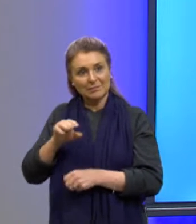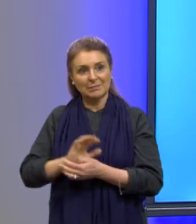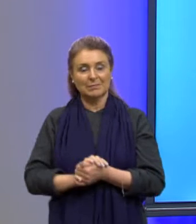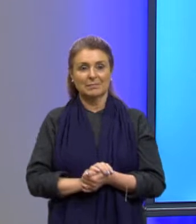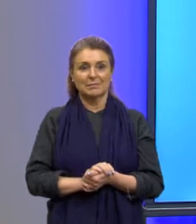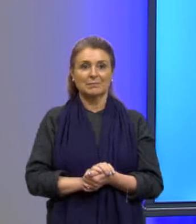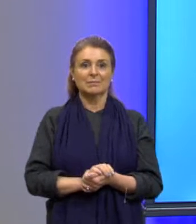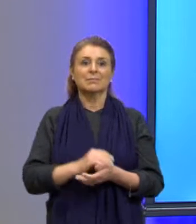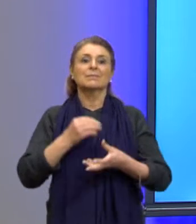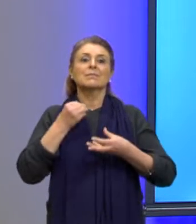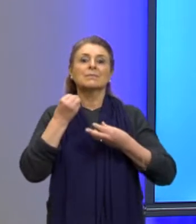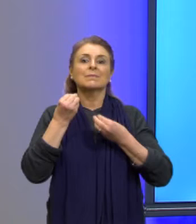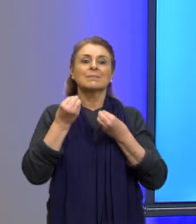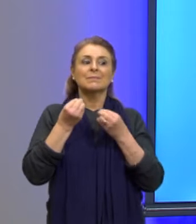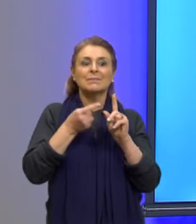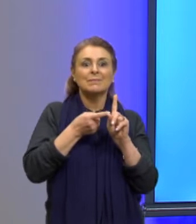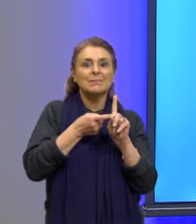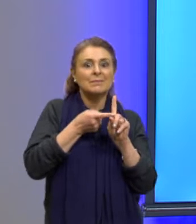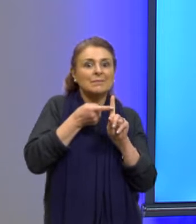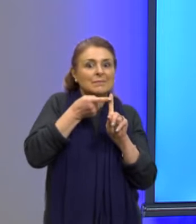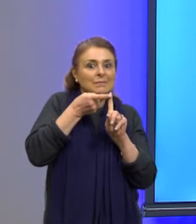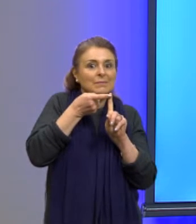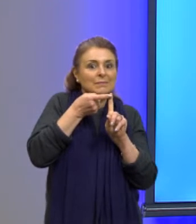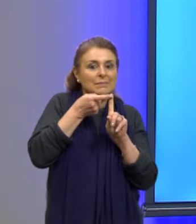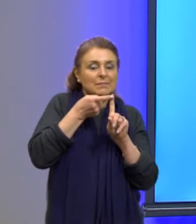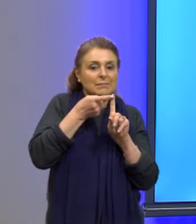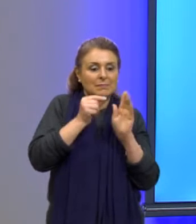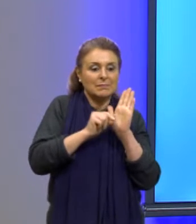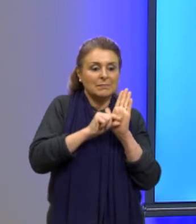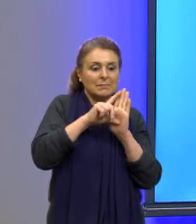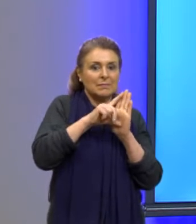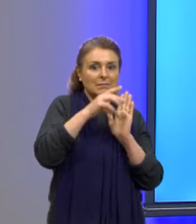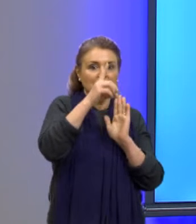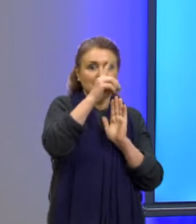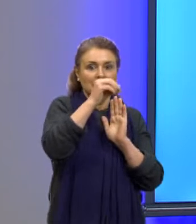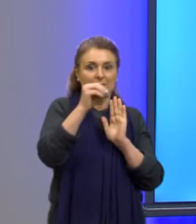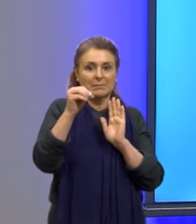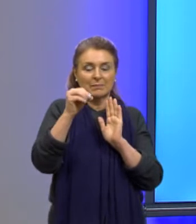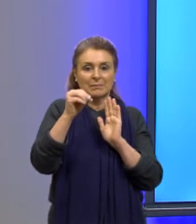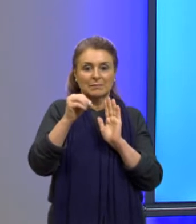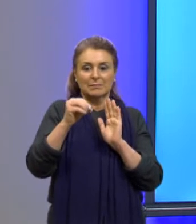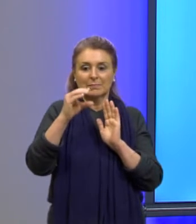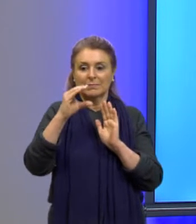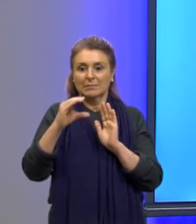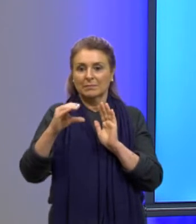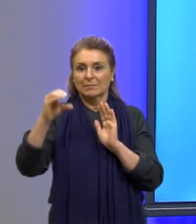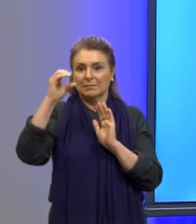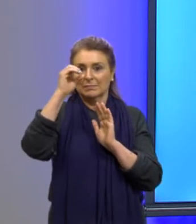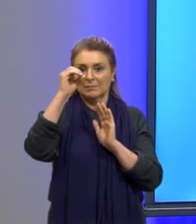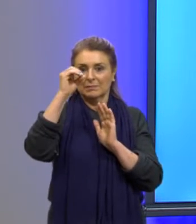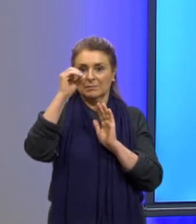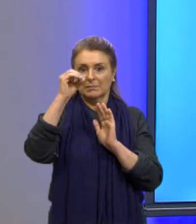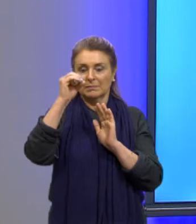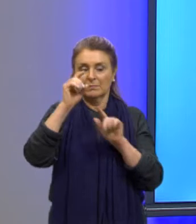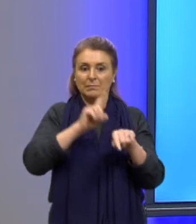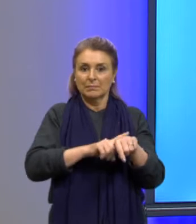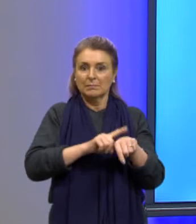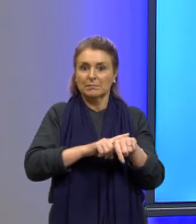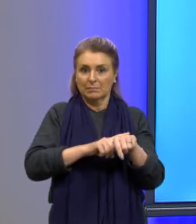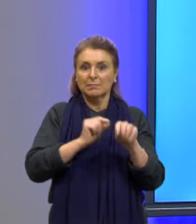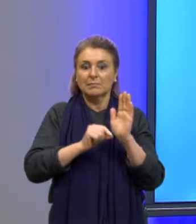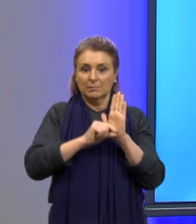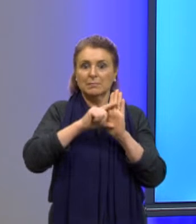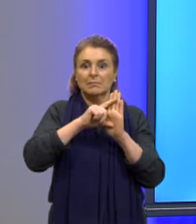Então, como essa temperatura maior que 100 graus Celsius, eu tenho que ter então esse tempo maior do que 100